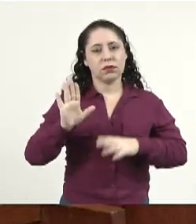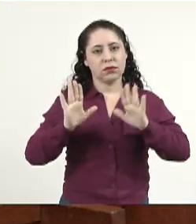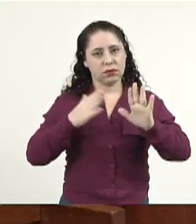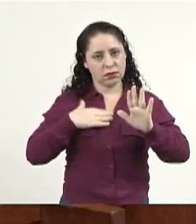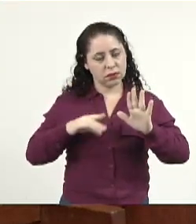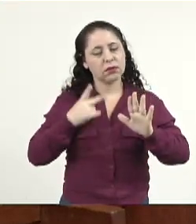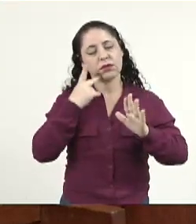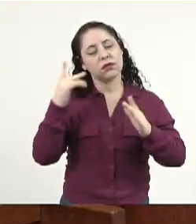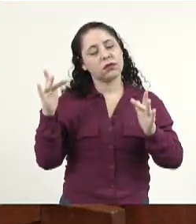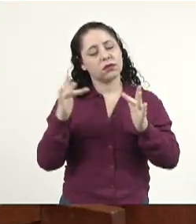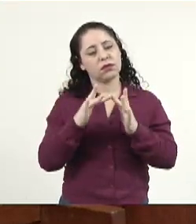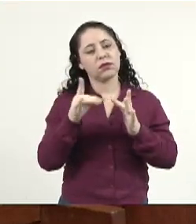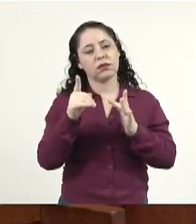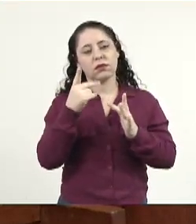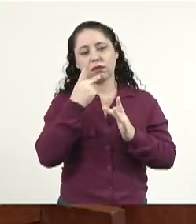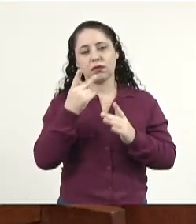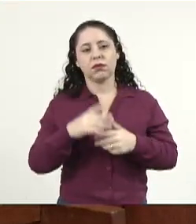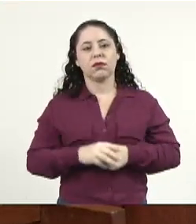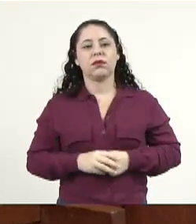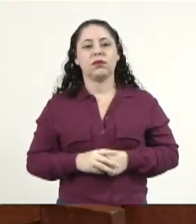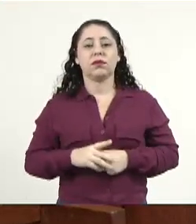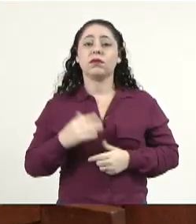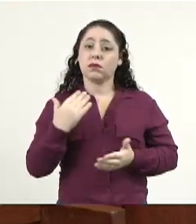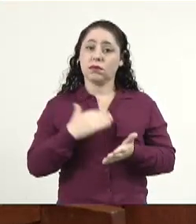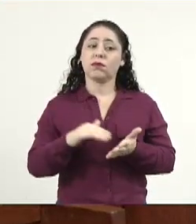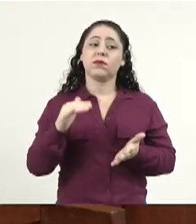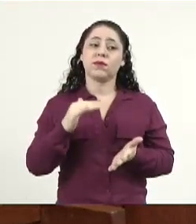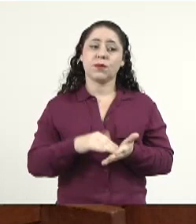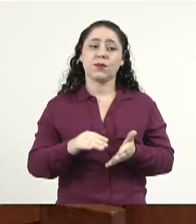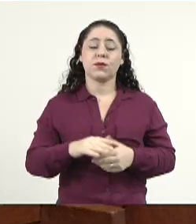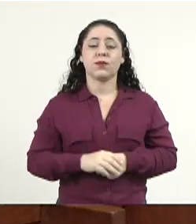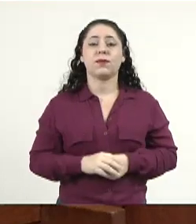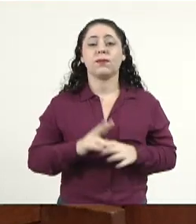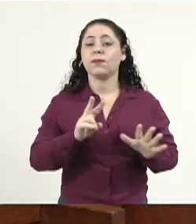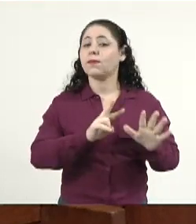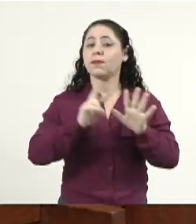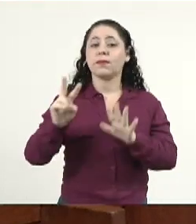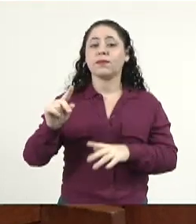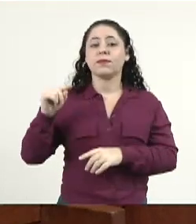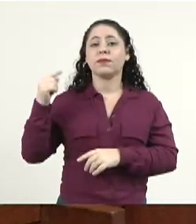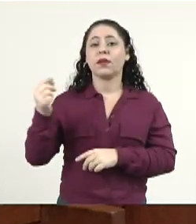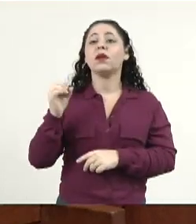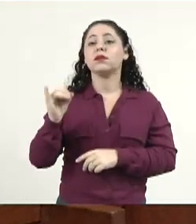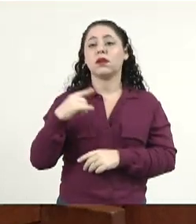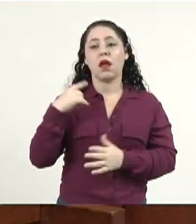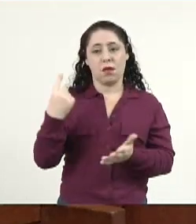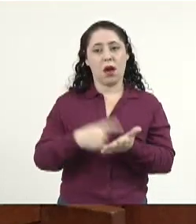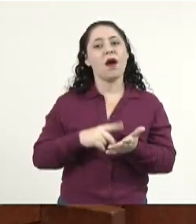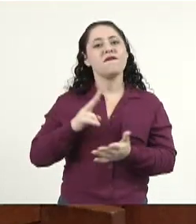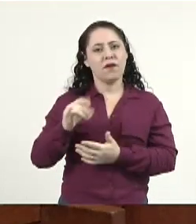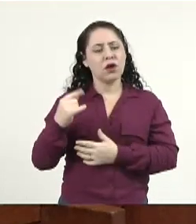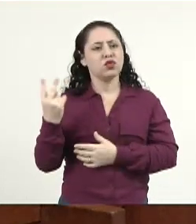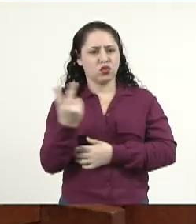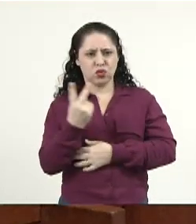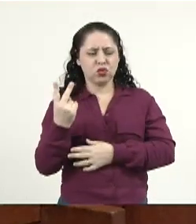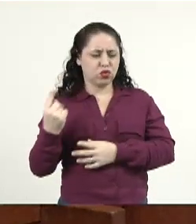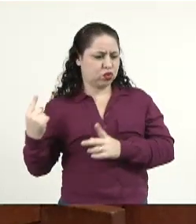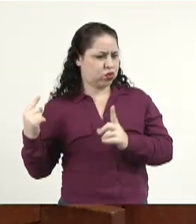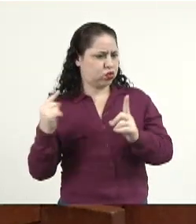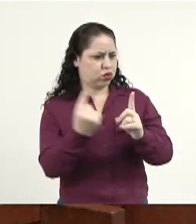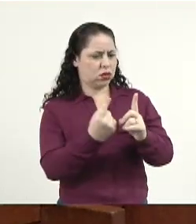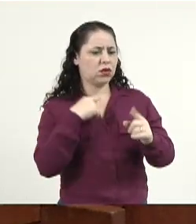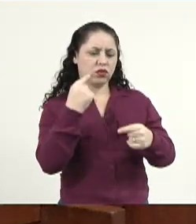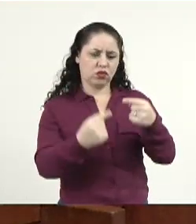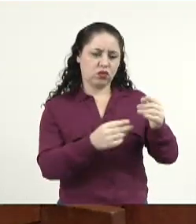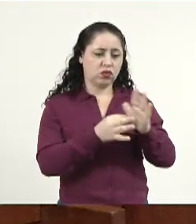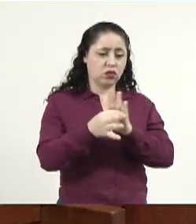Concordo com a Vossa Excelência e como a Vossa Excelência foi secretária, semana que vem, se a Vossa Excelência marcar, nós vamos lá discutir e dar